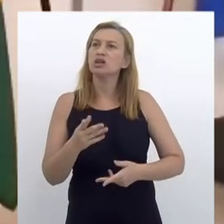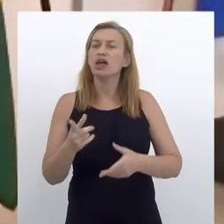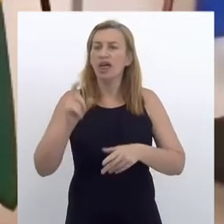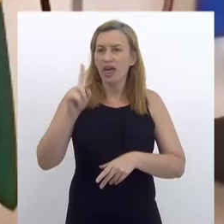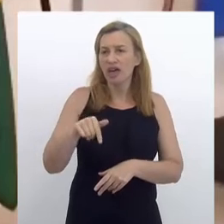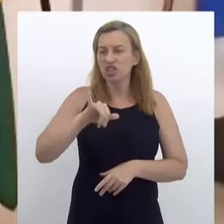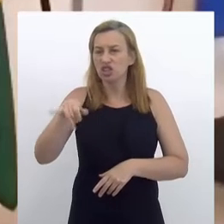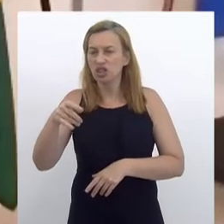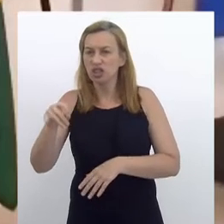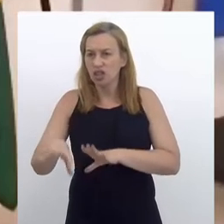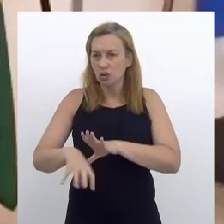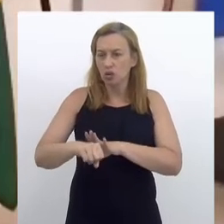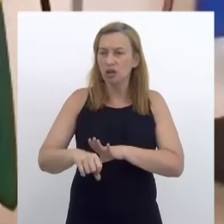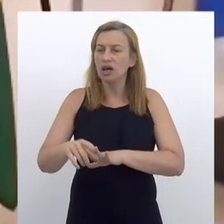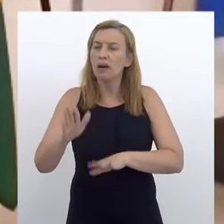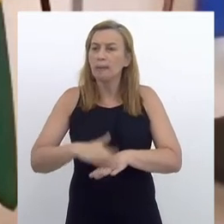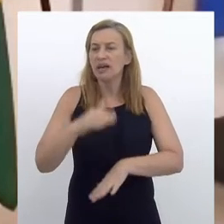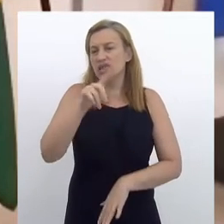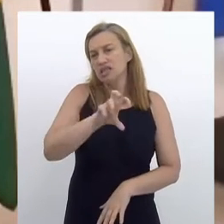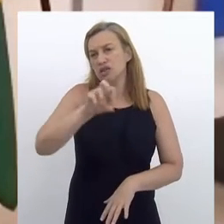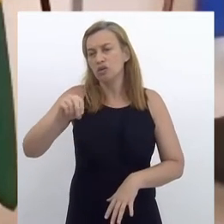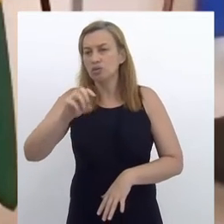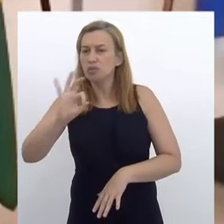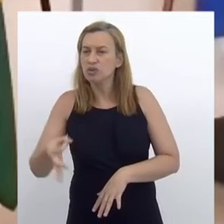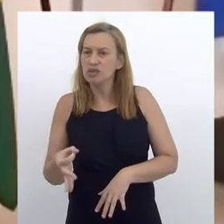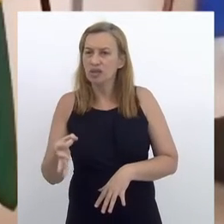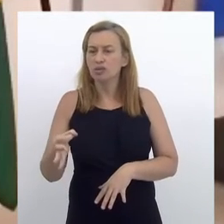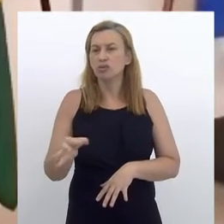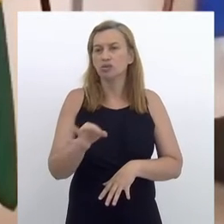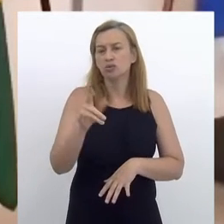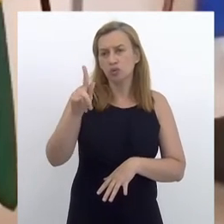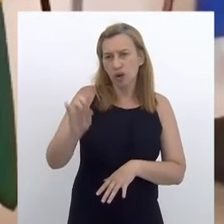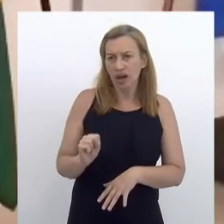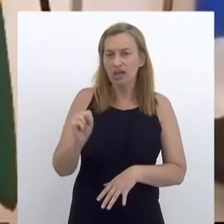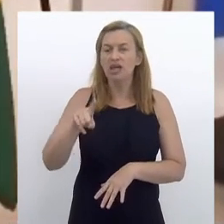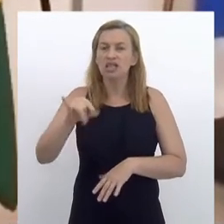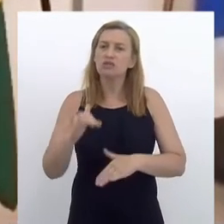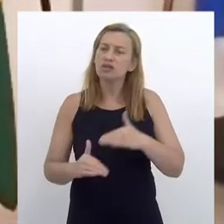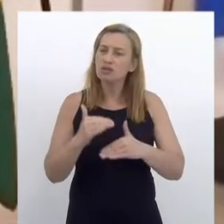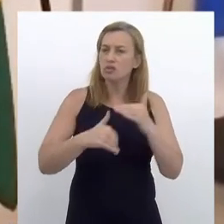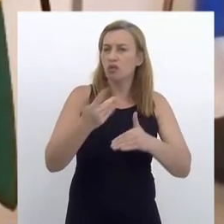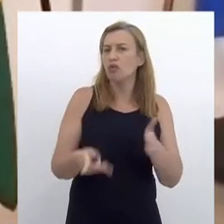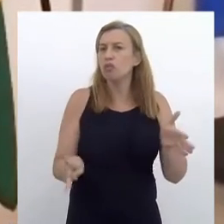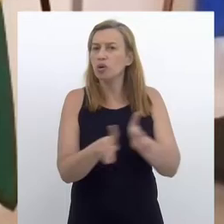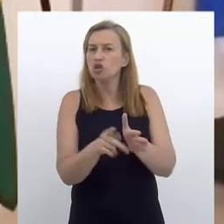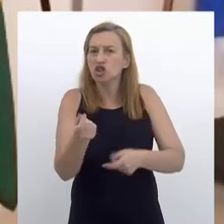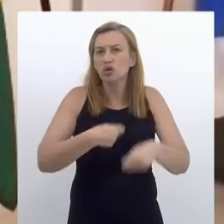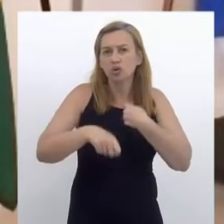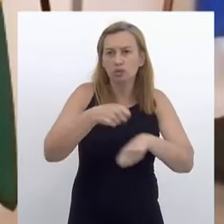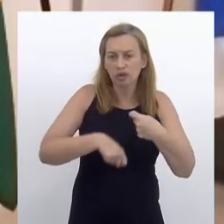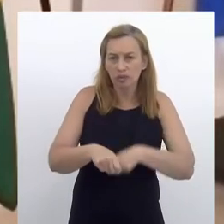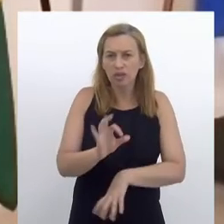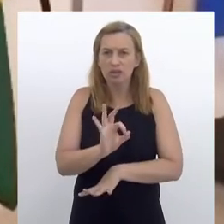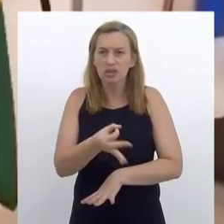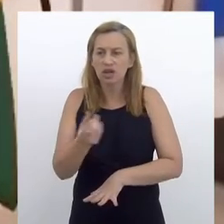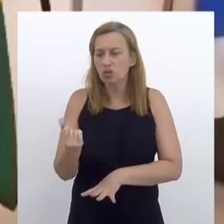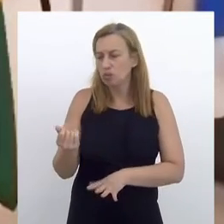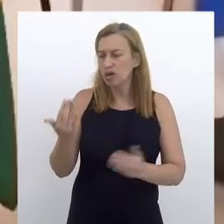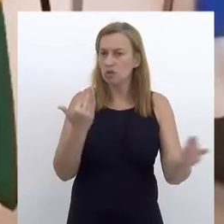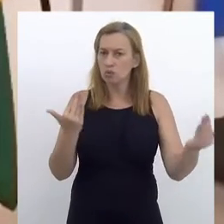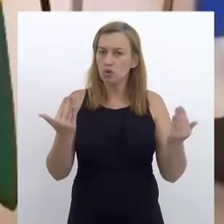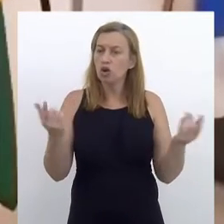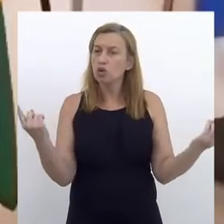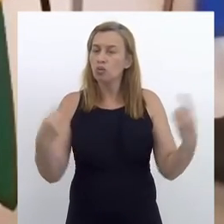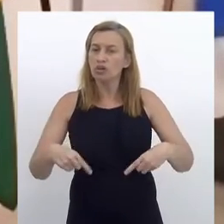reinjetado. Mais de 50% do gás da Bacia de Santos, ele é reinjetado. Então, se você desenvolve projetos economicamente viáveis, com